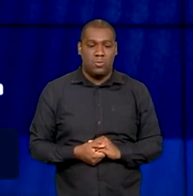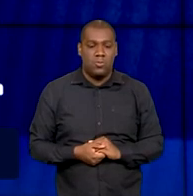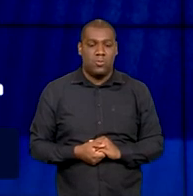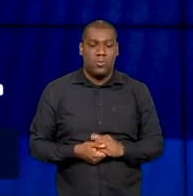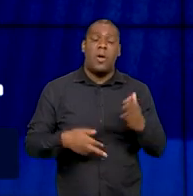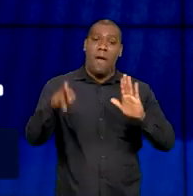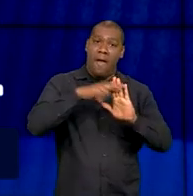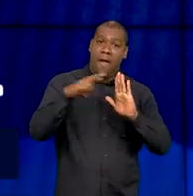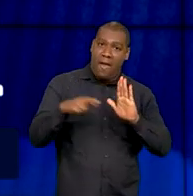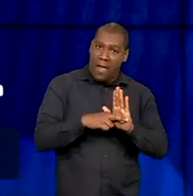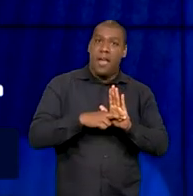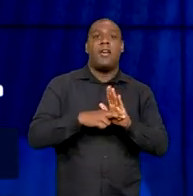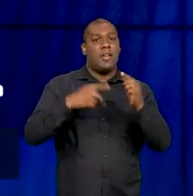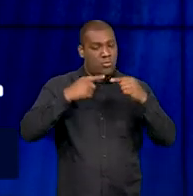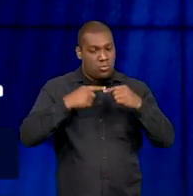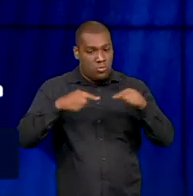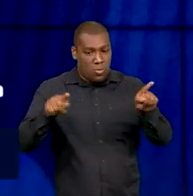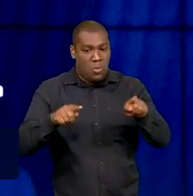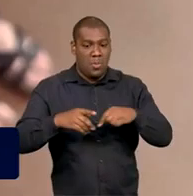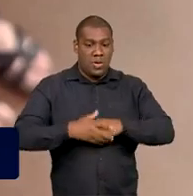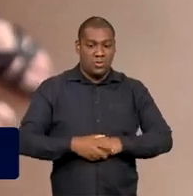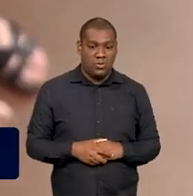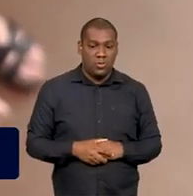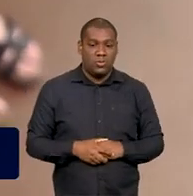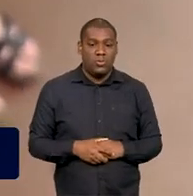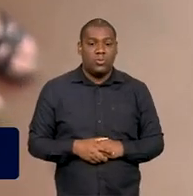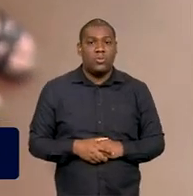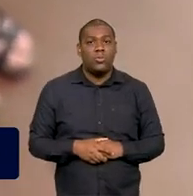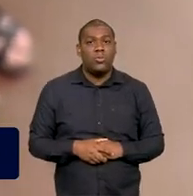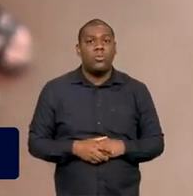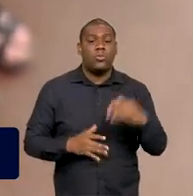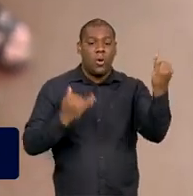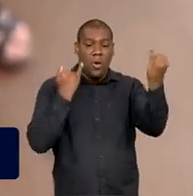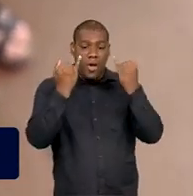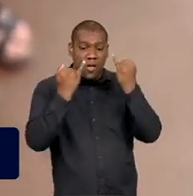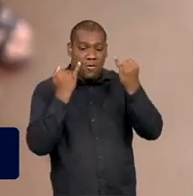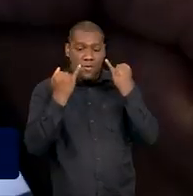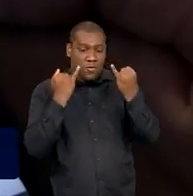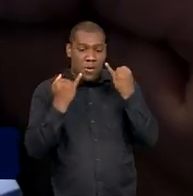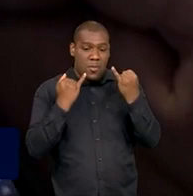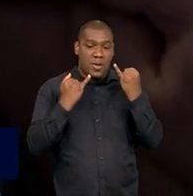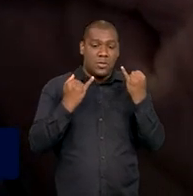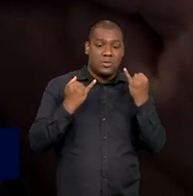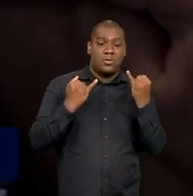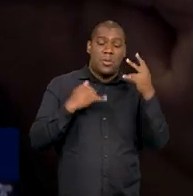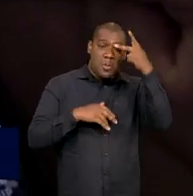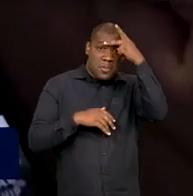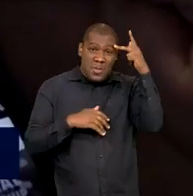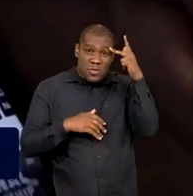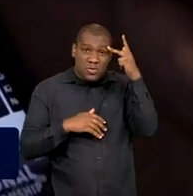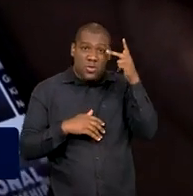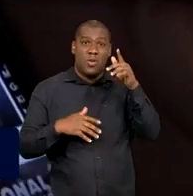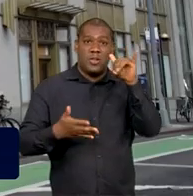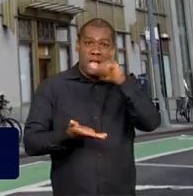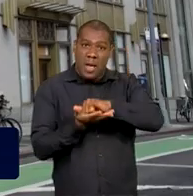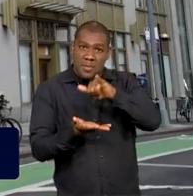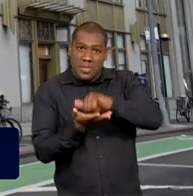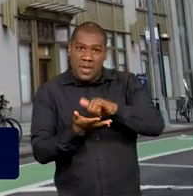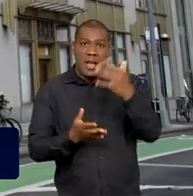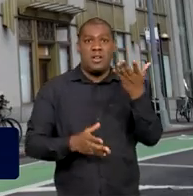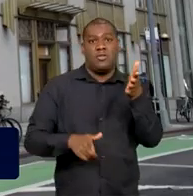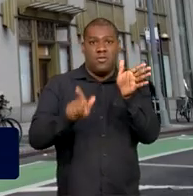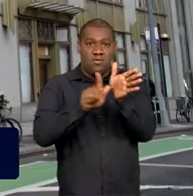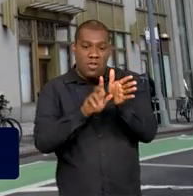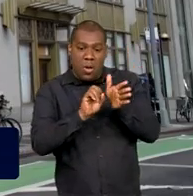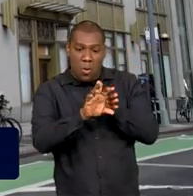campanhas com baixo orçamento. Informações compartilhadas por provedores de aplicação de internet, como o